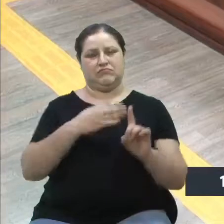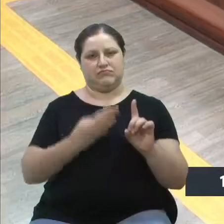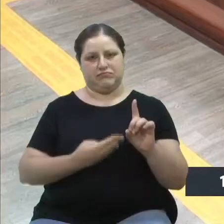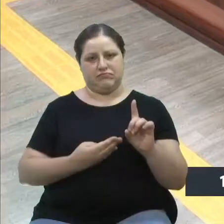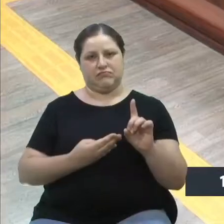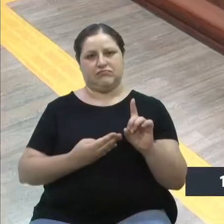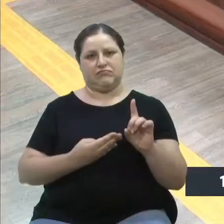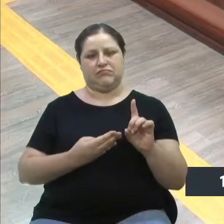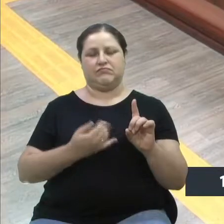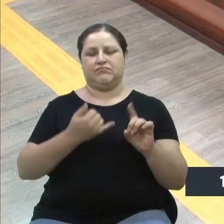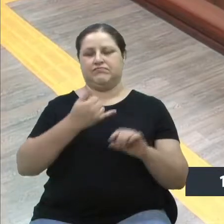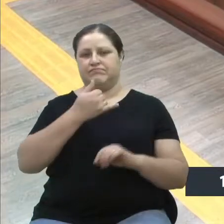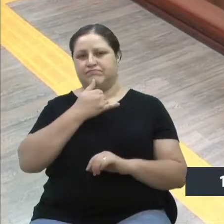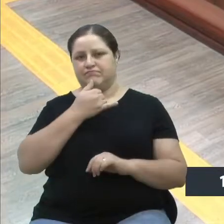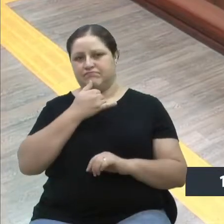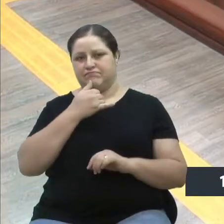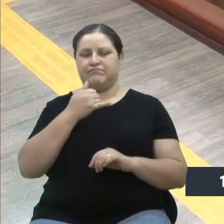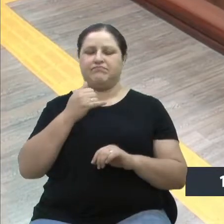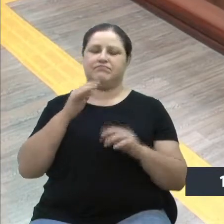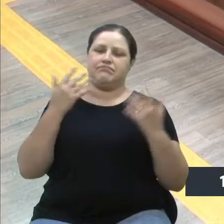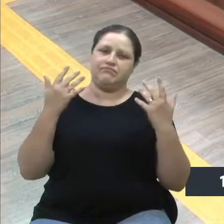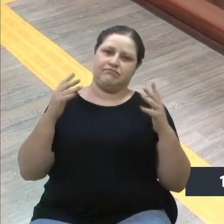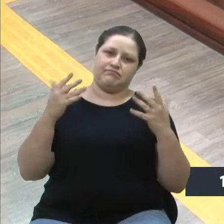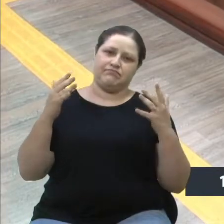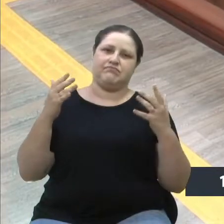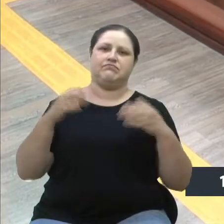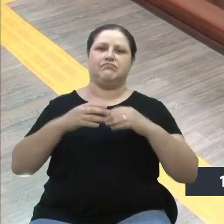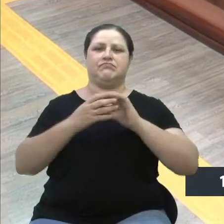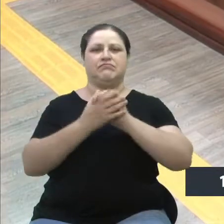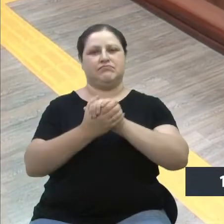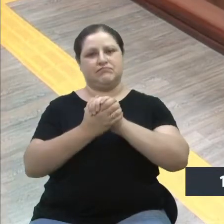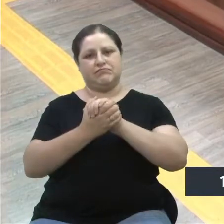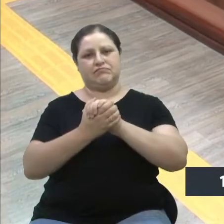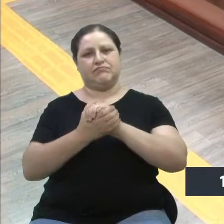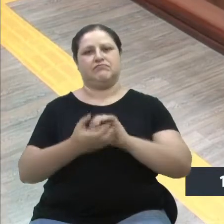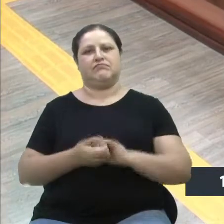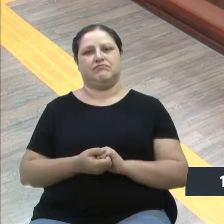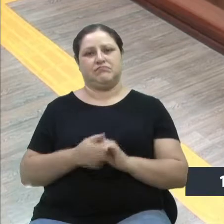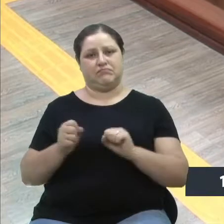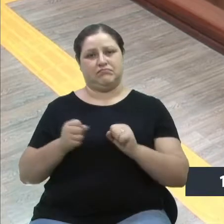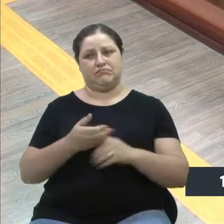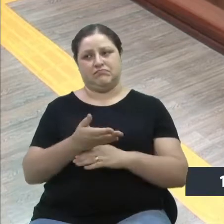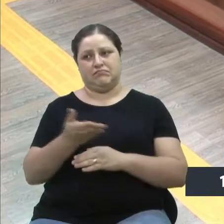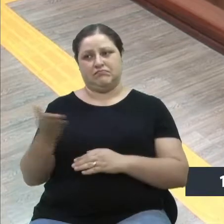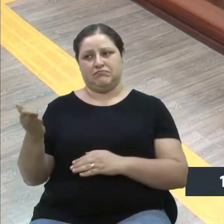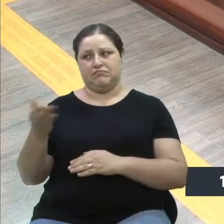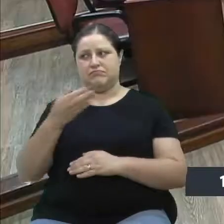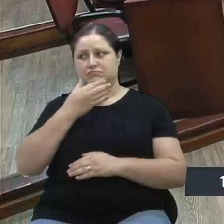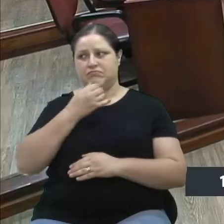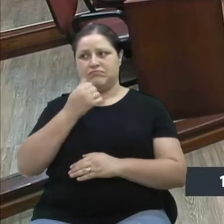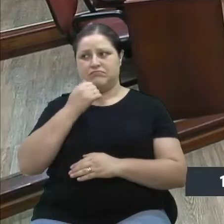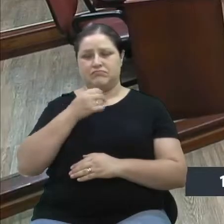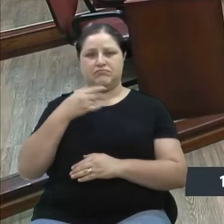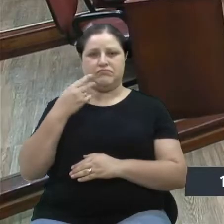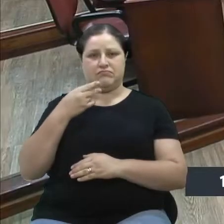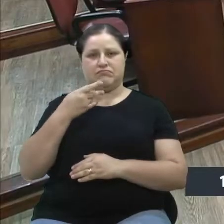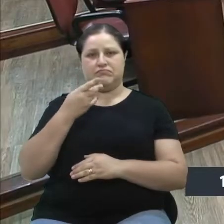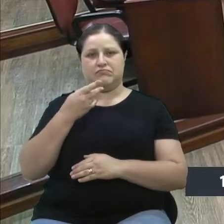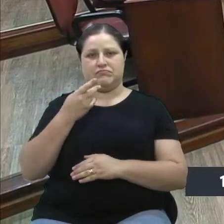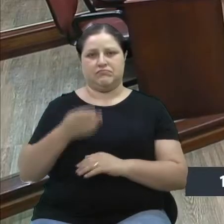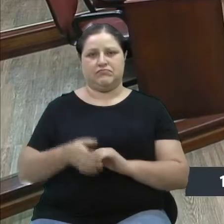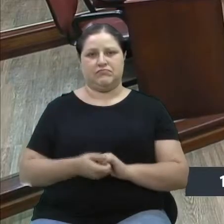de congratulações. A palavra está à disposição das senhoras vereadoras e dos senhores vereadores. Peço a palavra, senhora presidente.